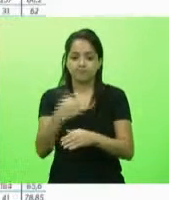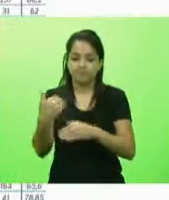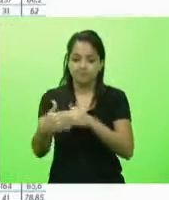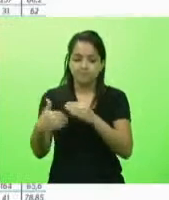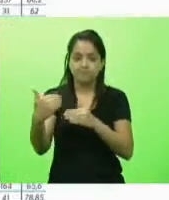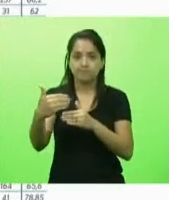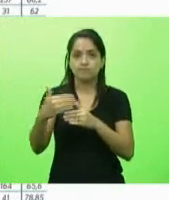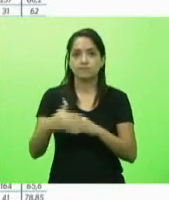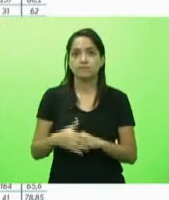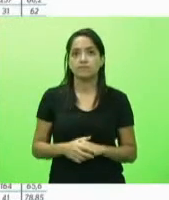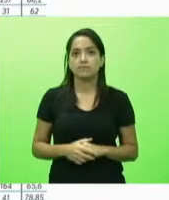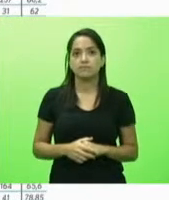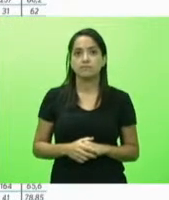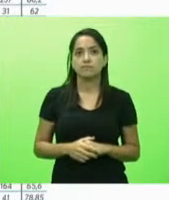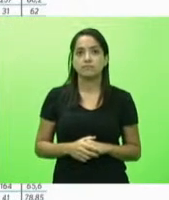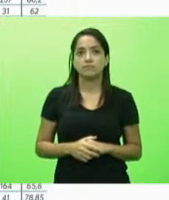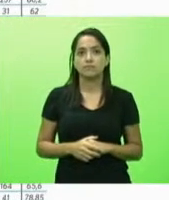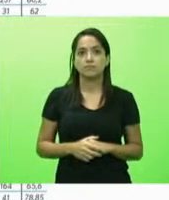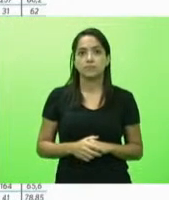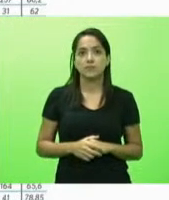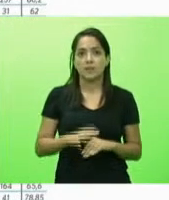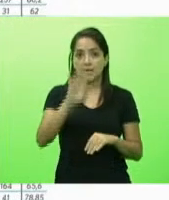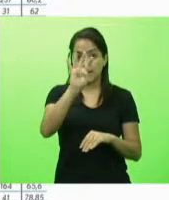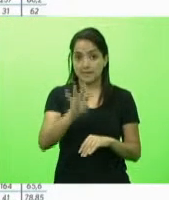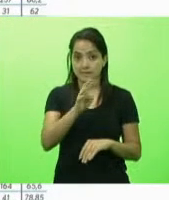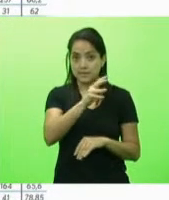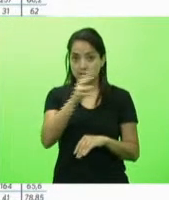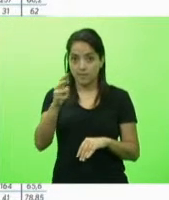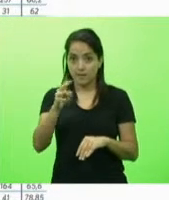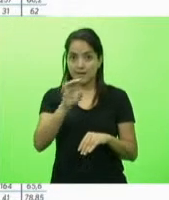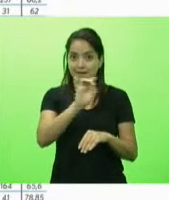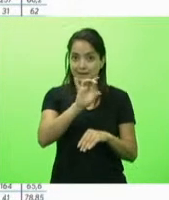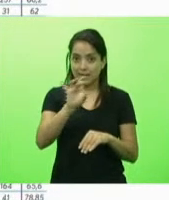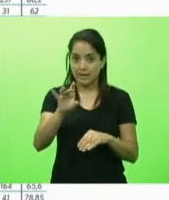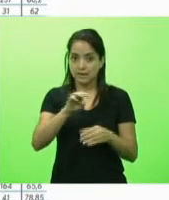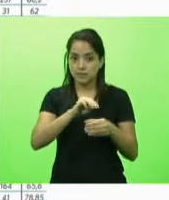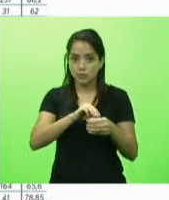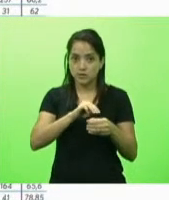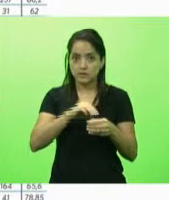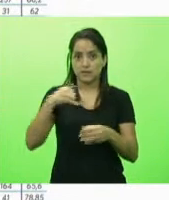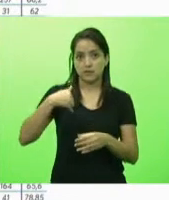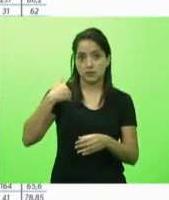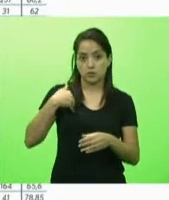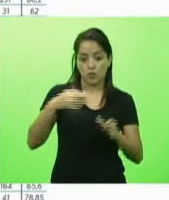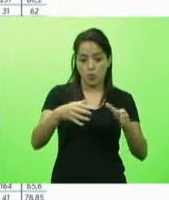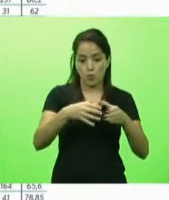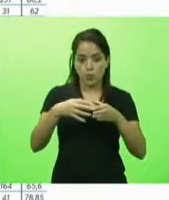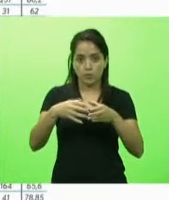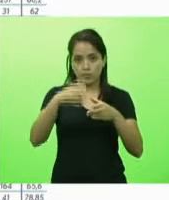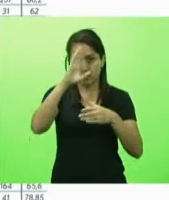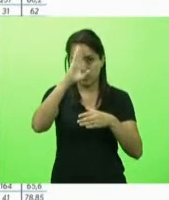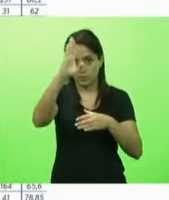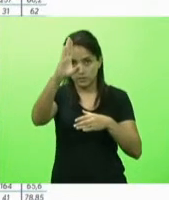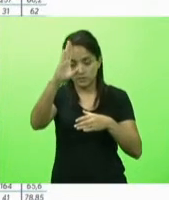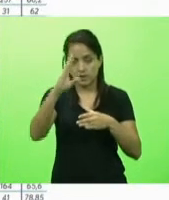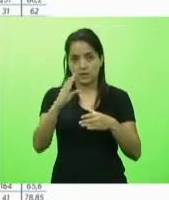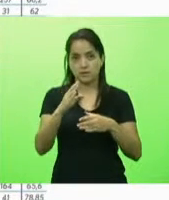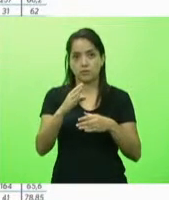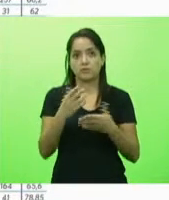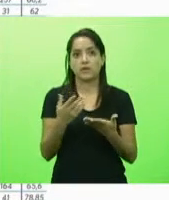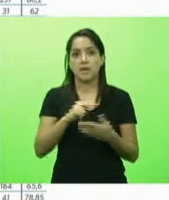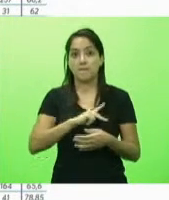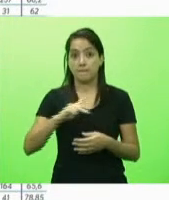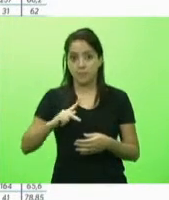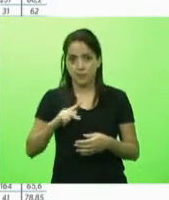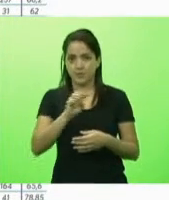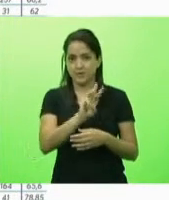essa tabela ela trata por município por faixa etária por grupo prioritário essa tabela está pública no site da